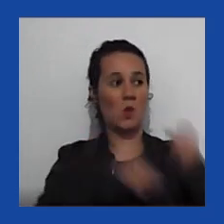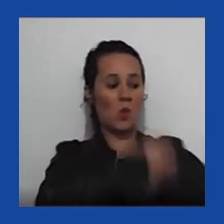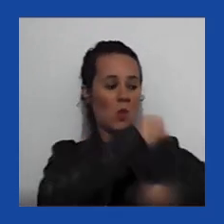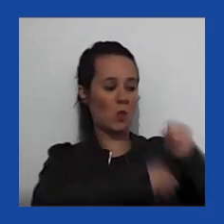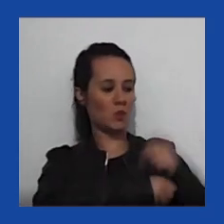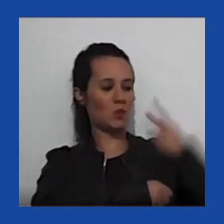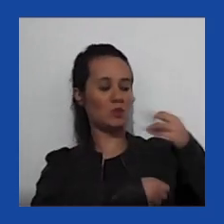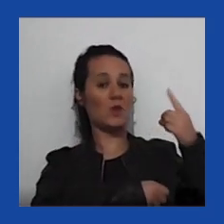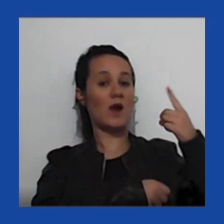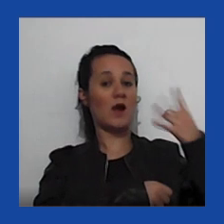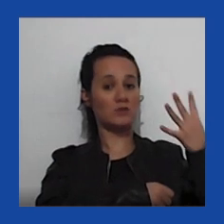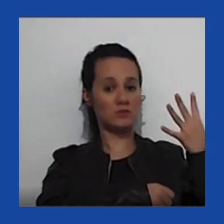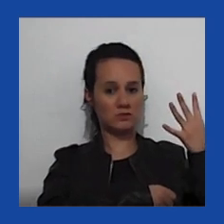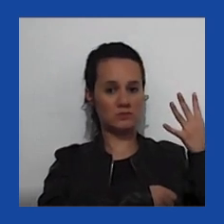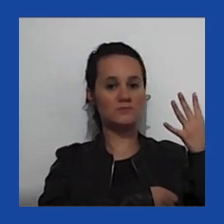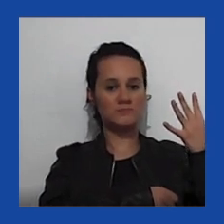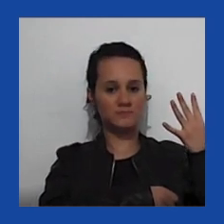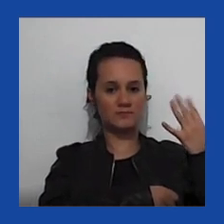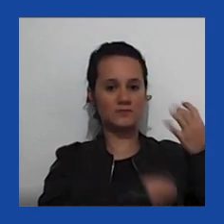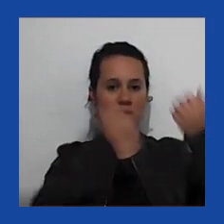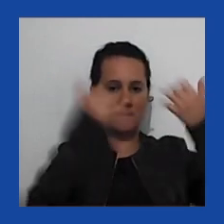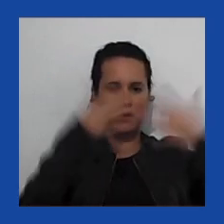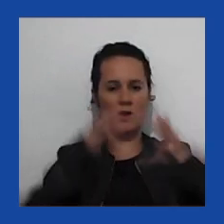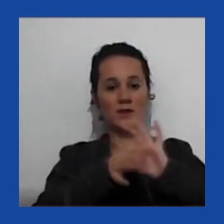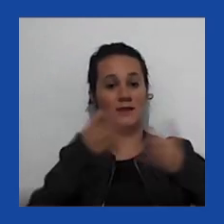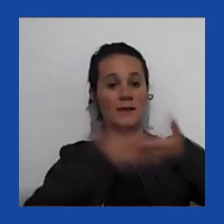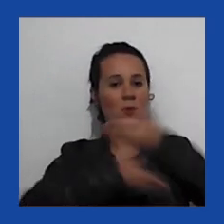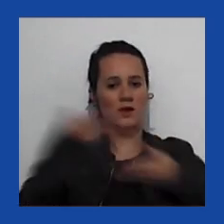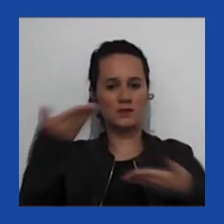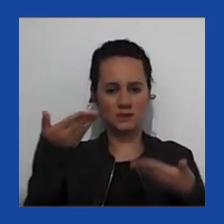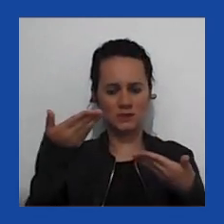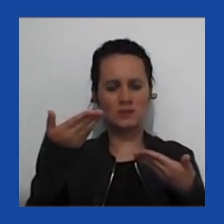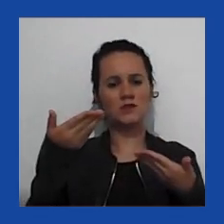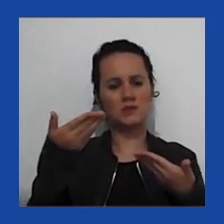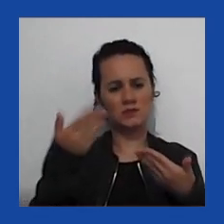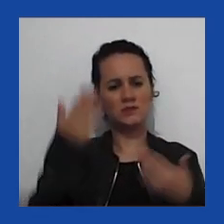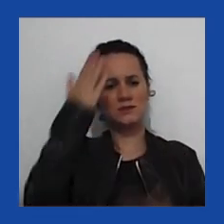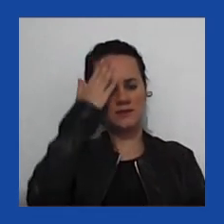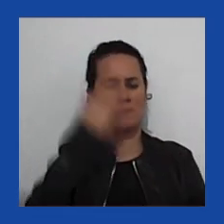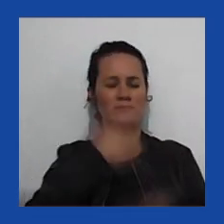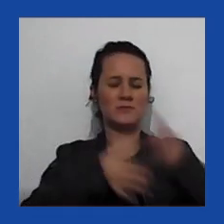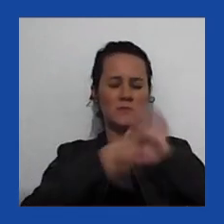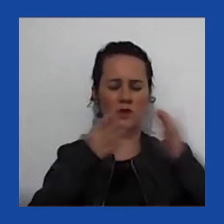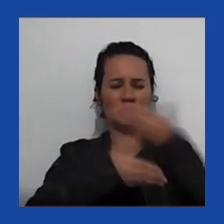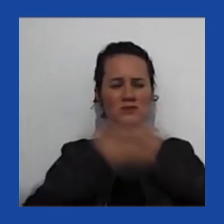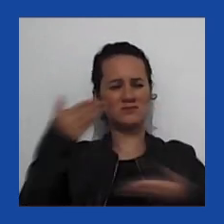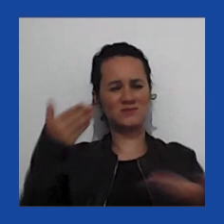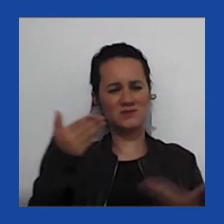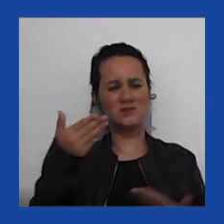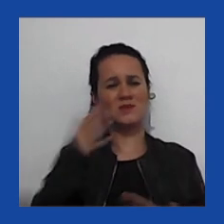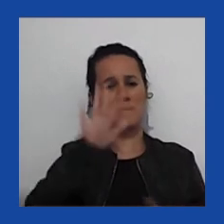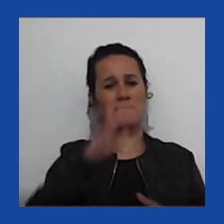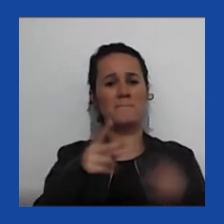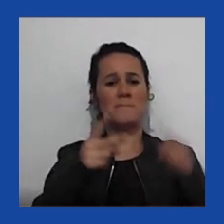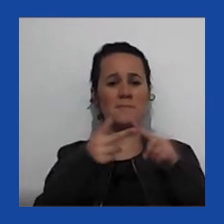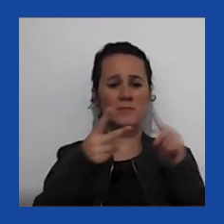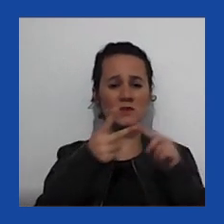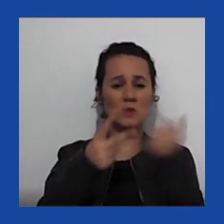você veja a placa, não é? Democracia é um sistema fracassado. Se pode passar para o segundo slide,